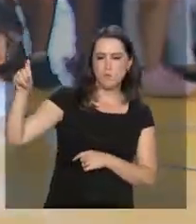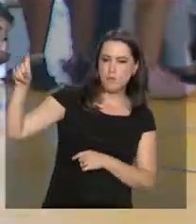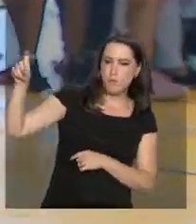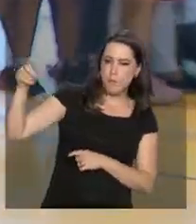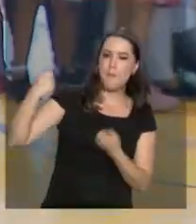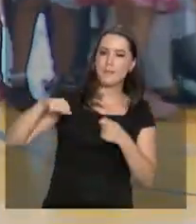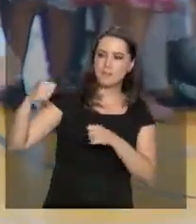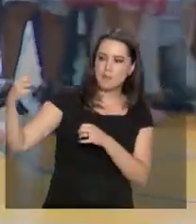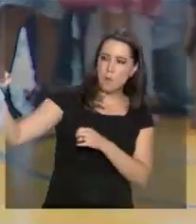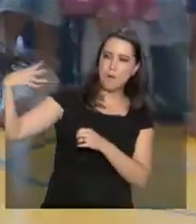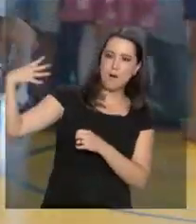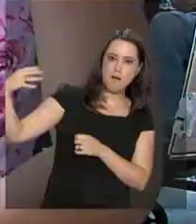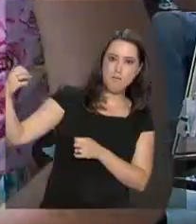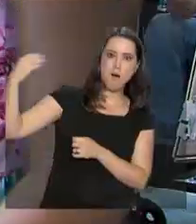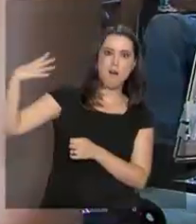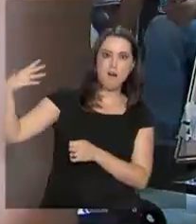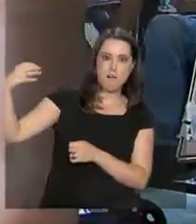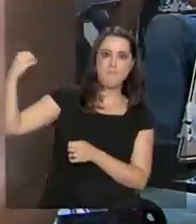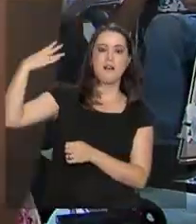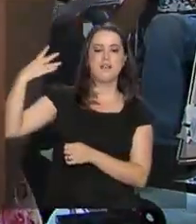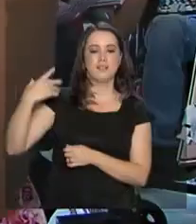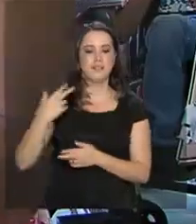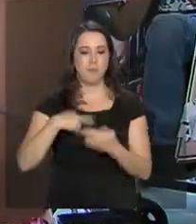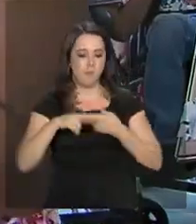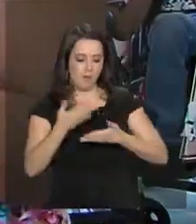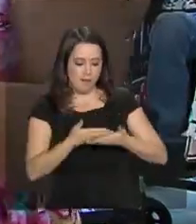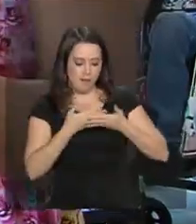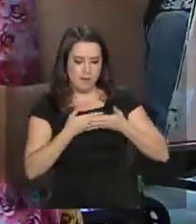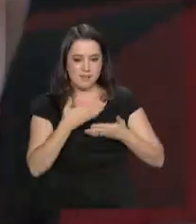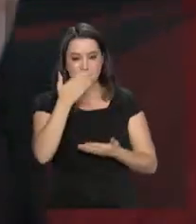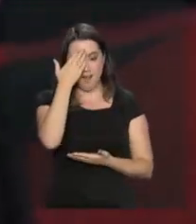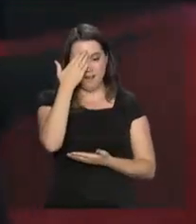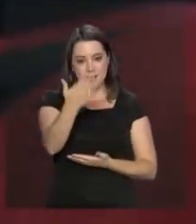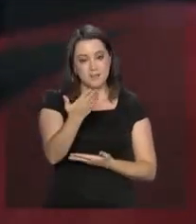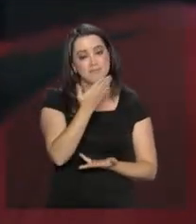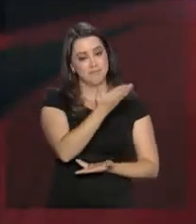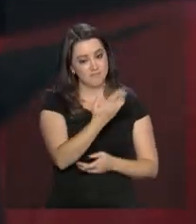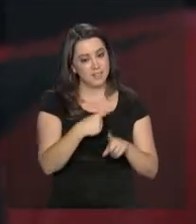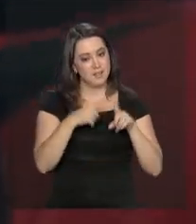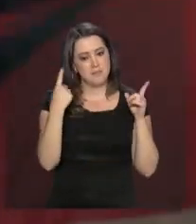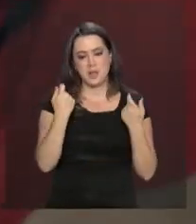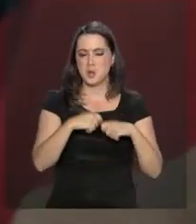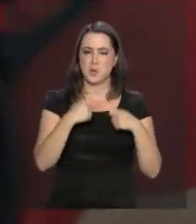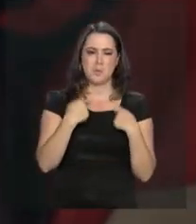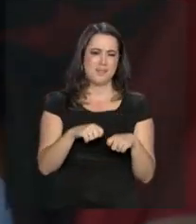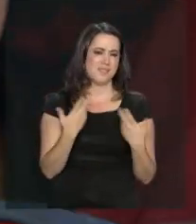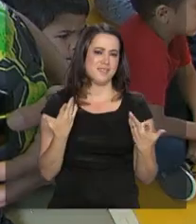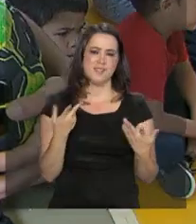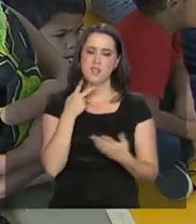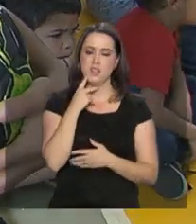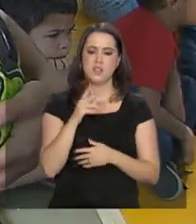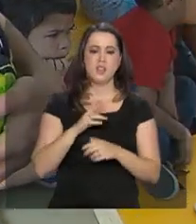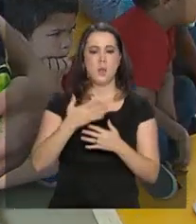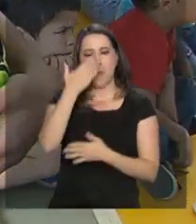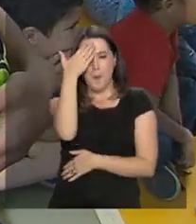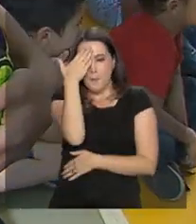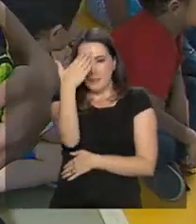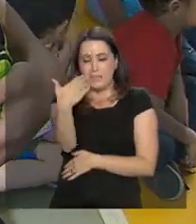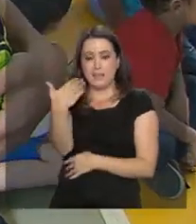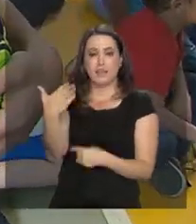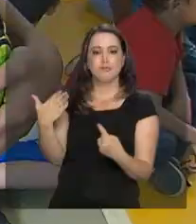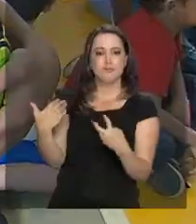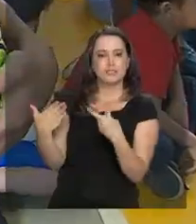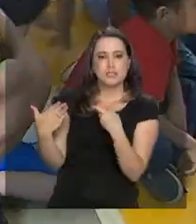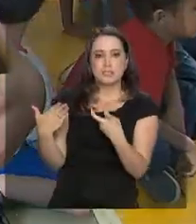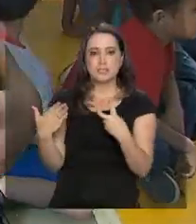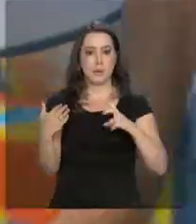que ser registrado. Presente na mão é hora de agradecer, mas nem precisa. O muito obrigado está em